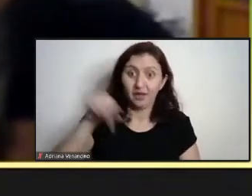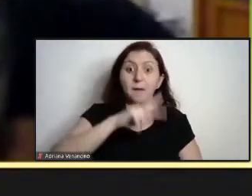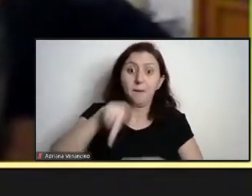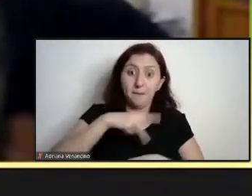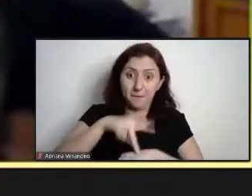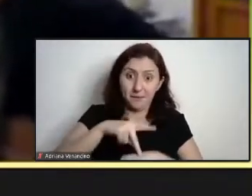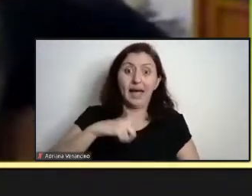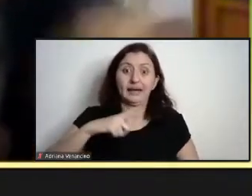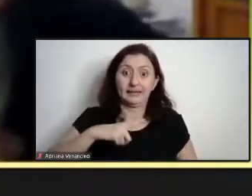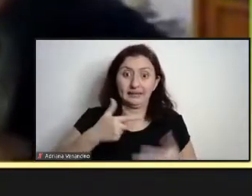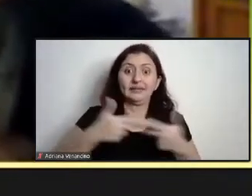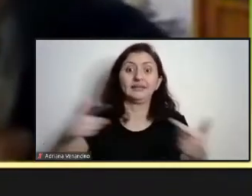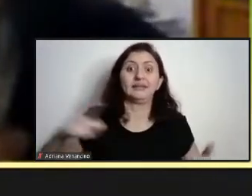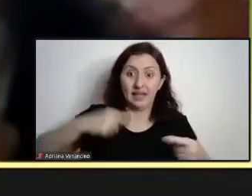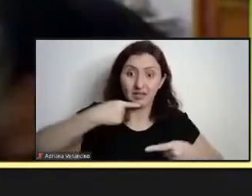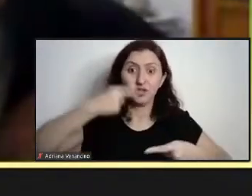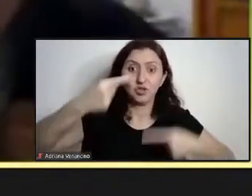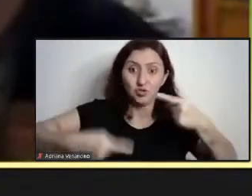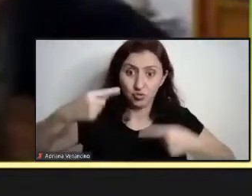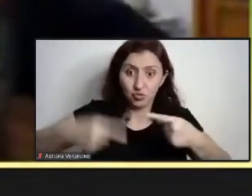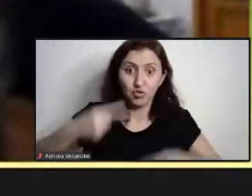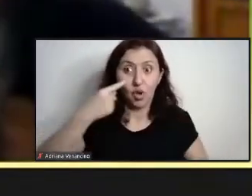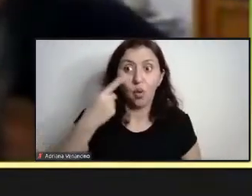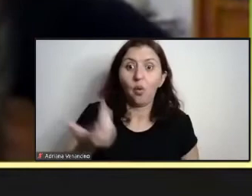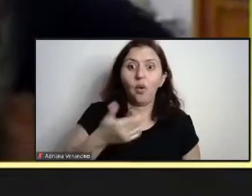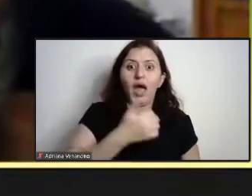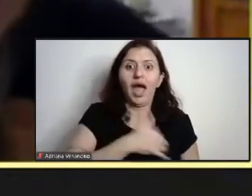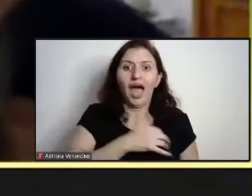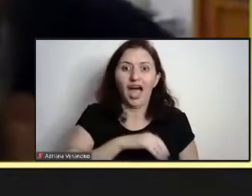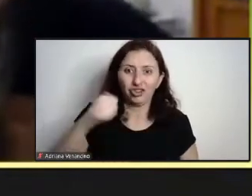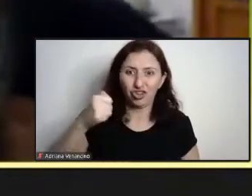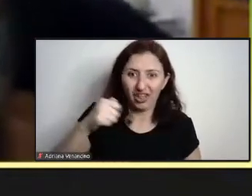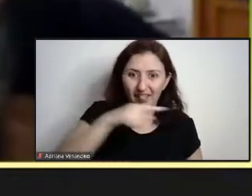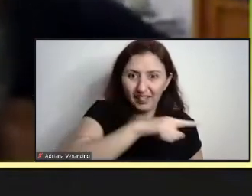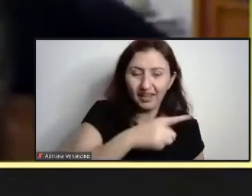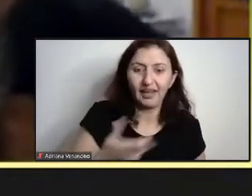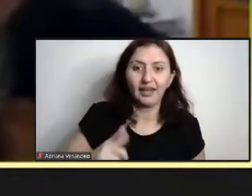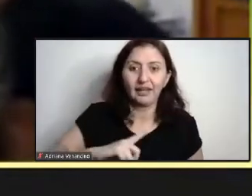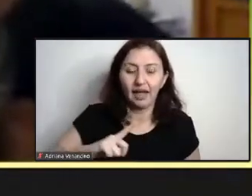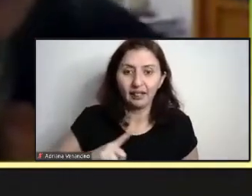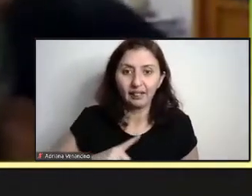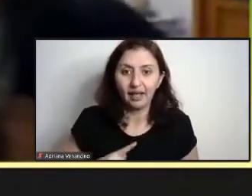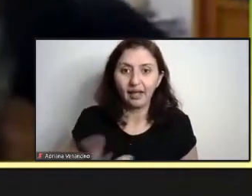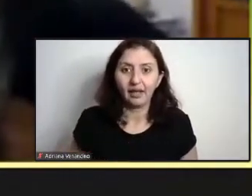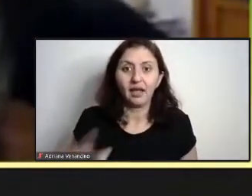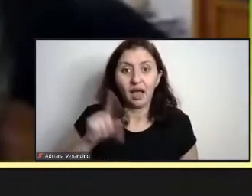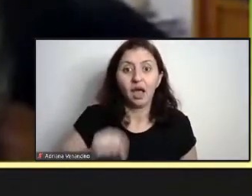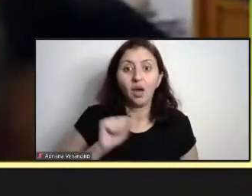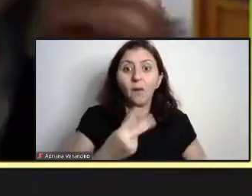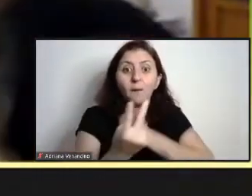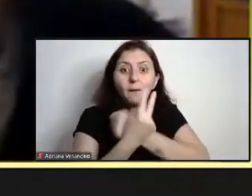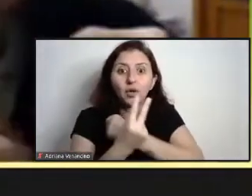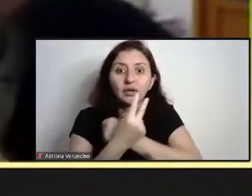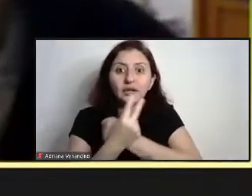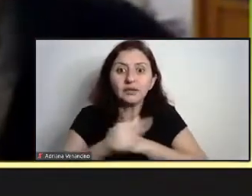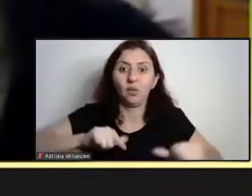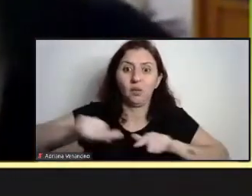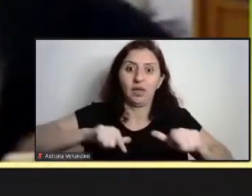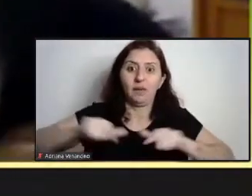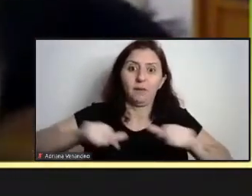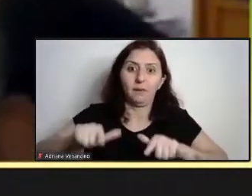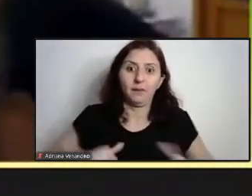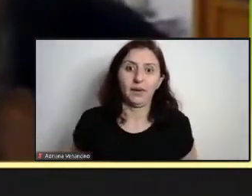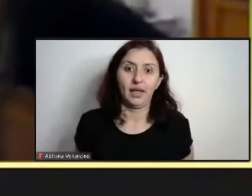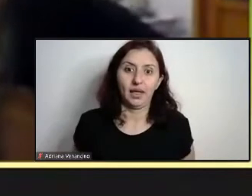nessa discussão, aqui na Argentina, ao lado, conquistou, que é a questão da proteção ao emprego. Isso era a primeira